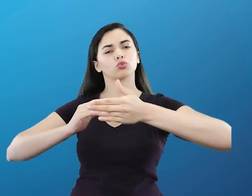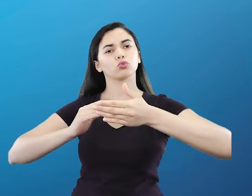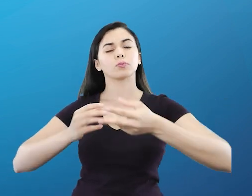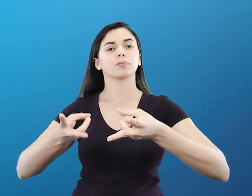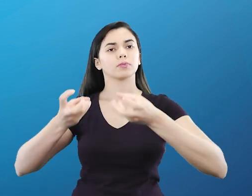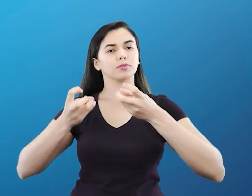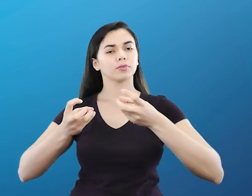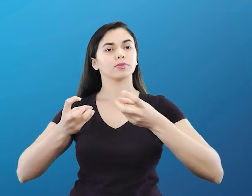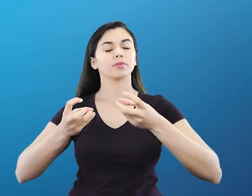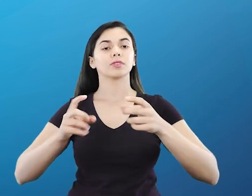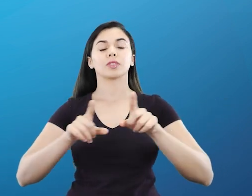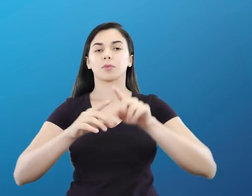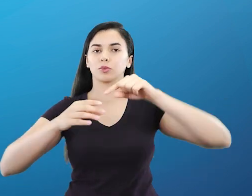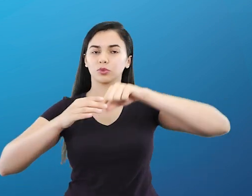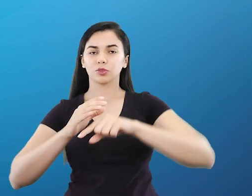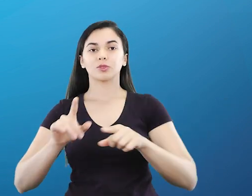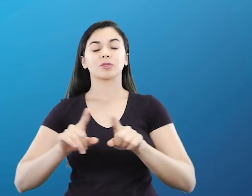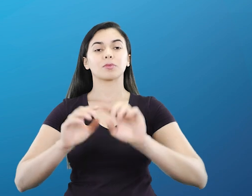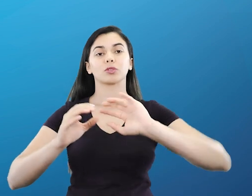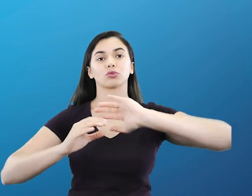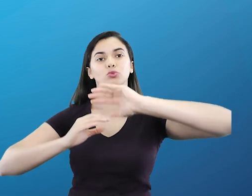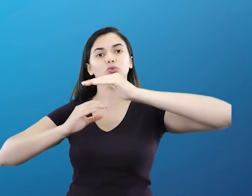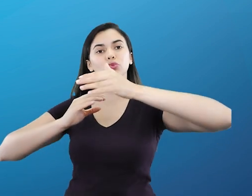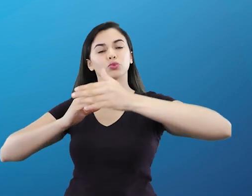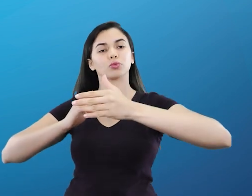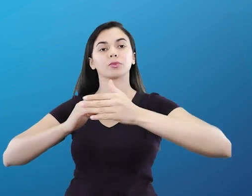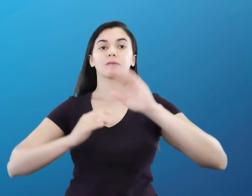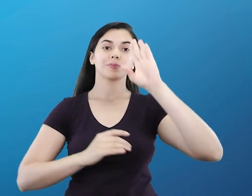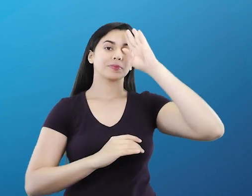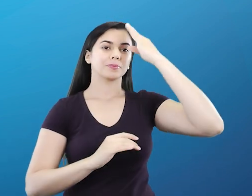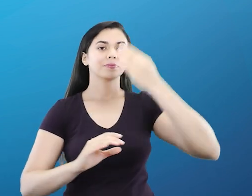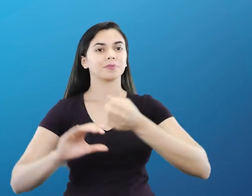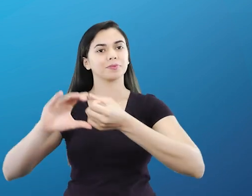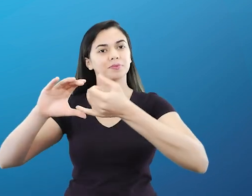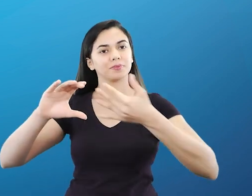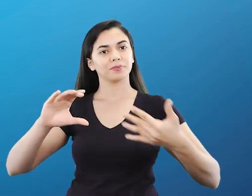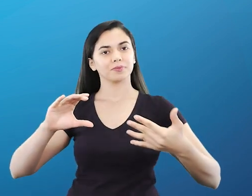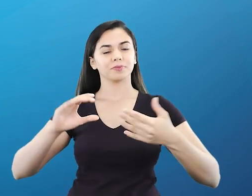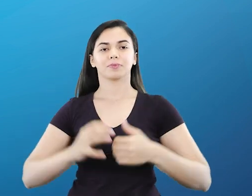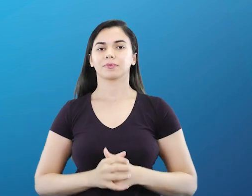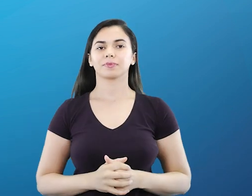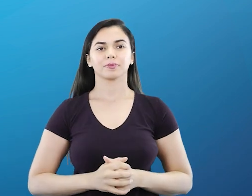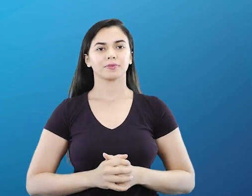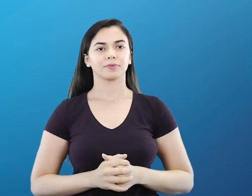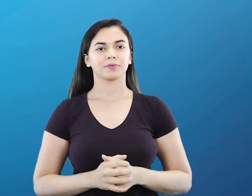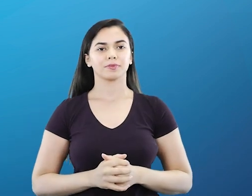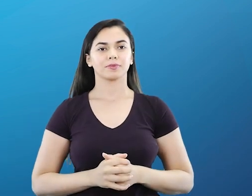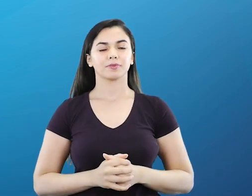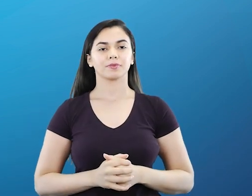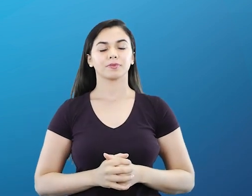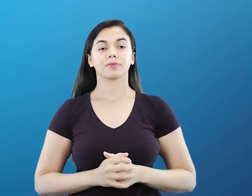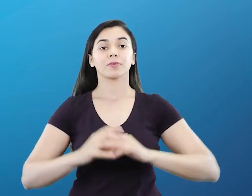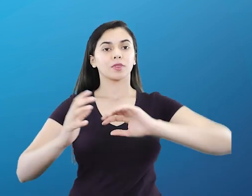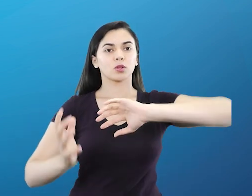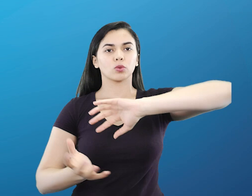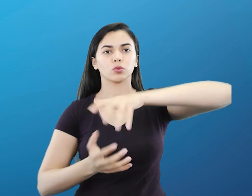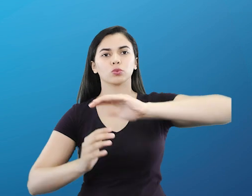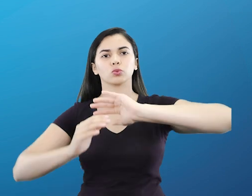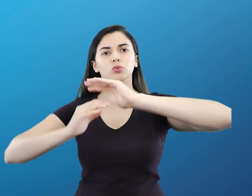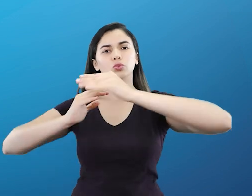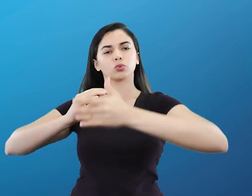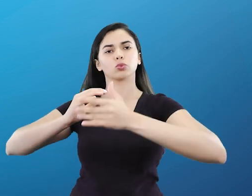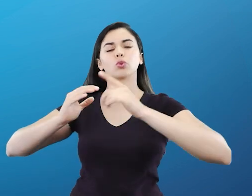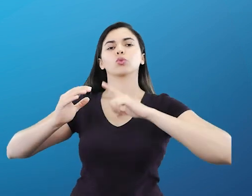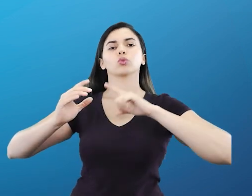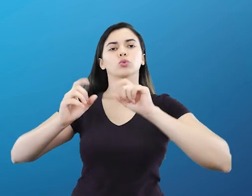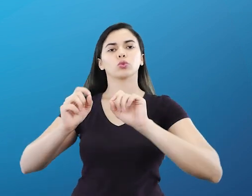planeta Terra, da estrutura interna à atmosfera e suas principais características. A atmosfera é a camada